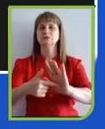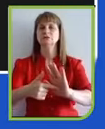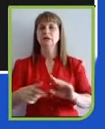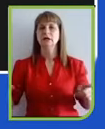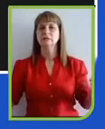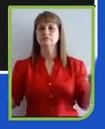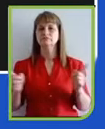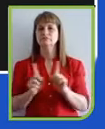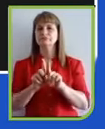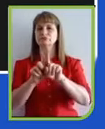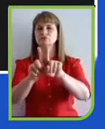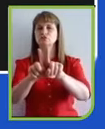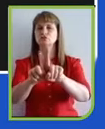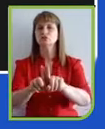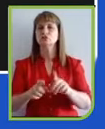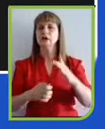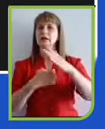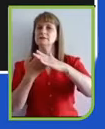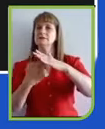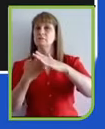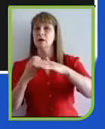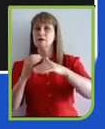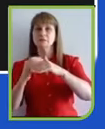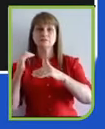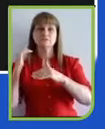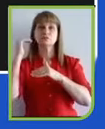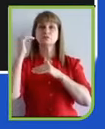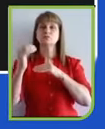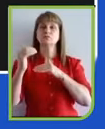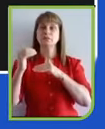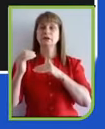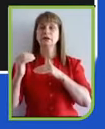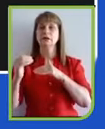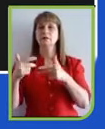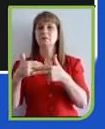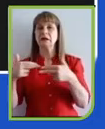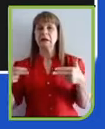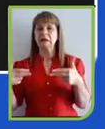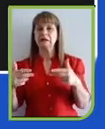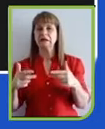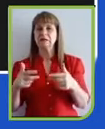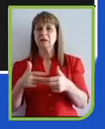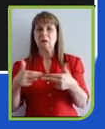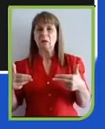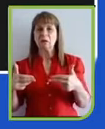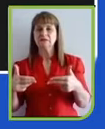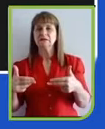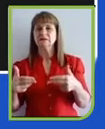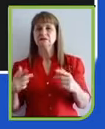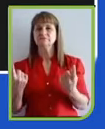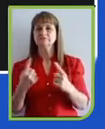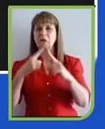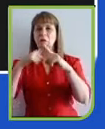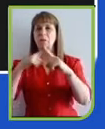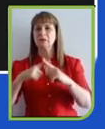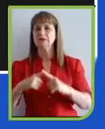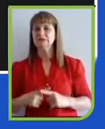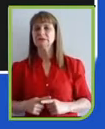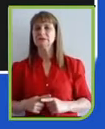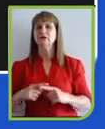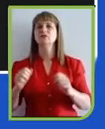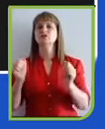superaram pequenos milíndres de competição e juntaram esforços para